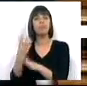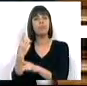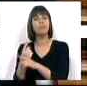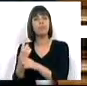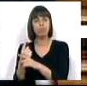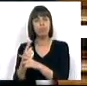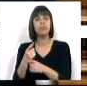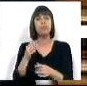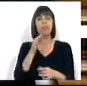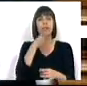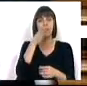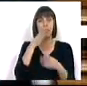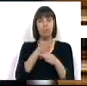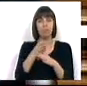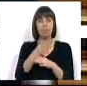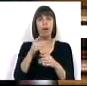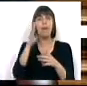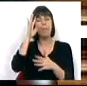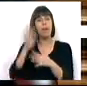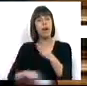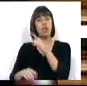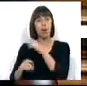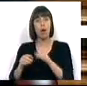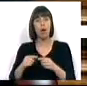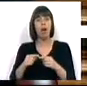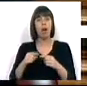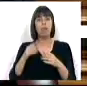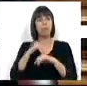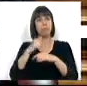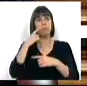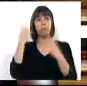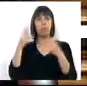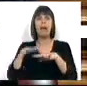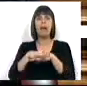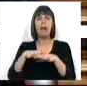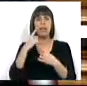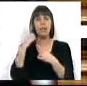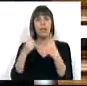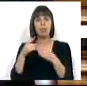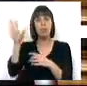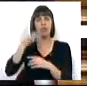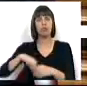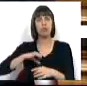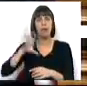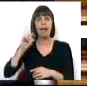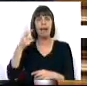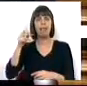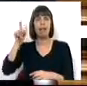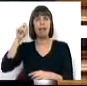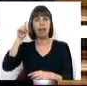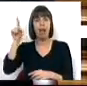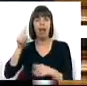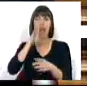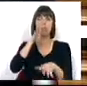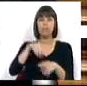também pela Ferrocarril Metropolitana de Barcelona, que é uma sociedade pública que gera redes de transportes catalã. Logo,